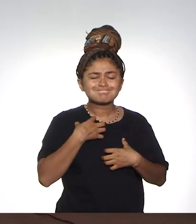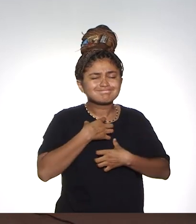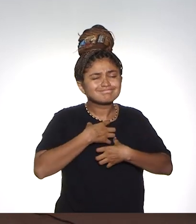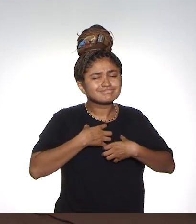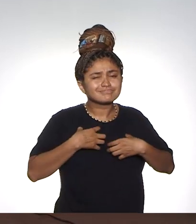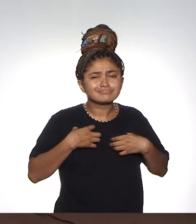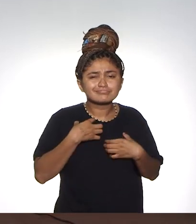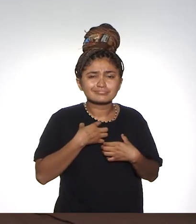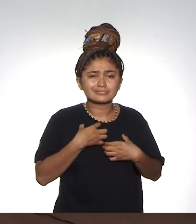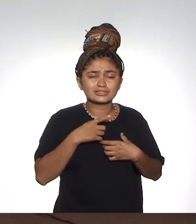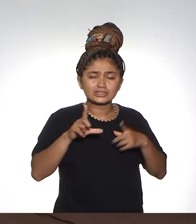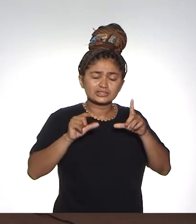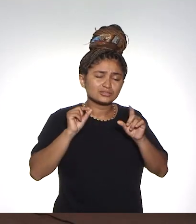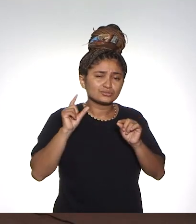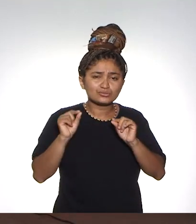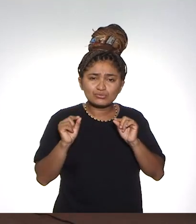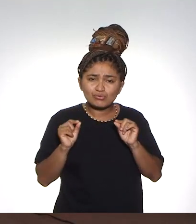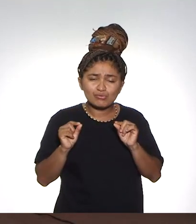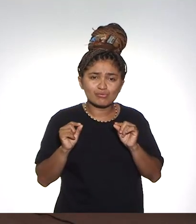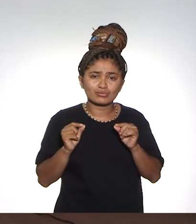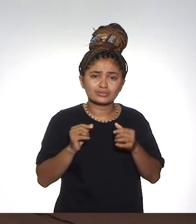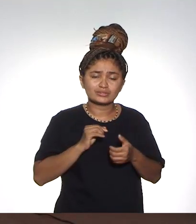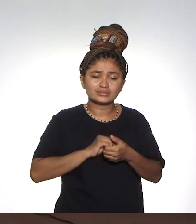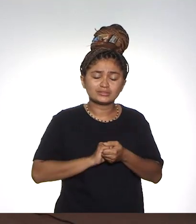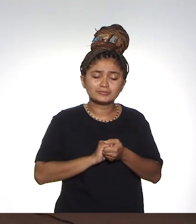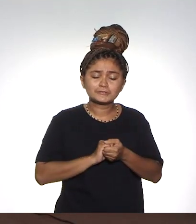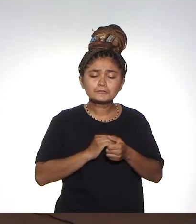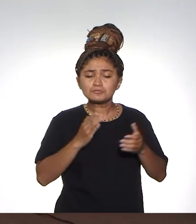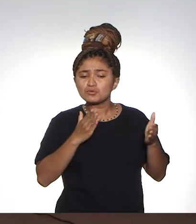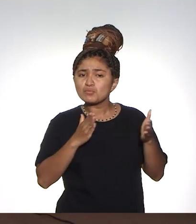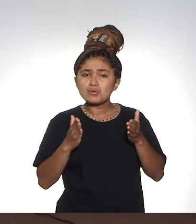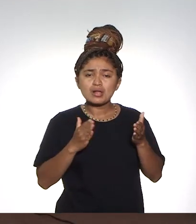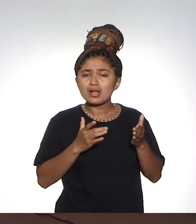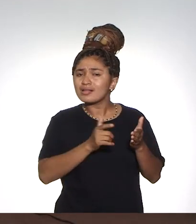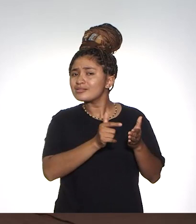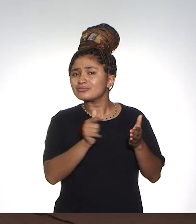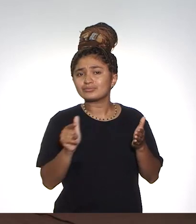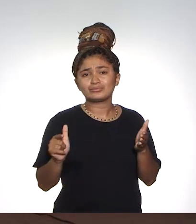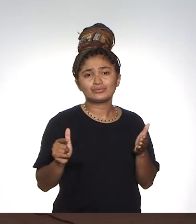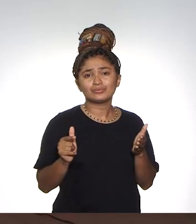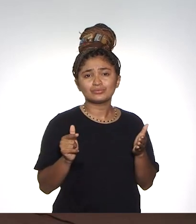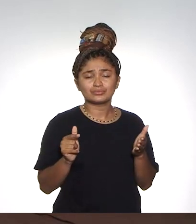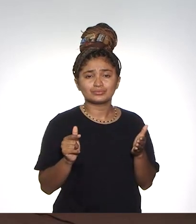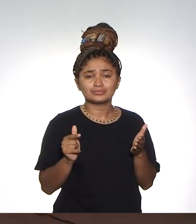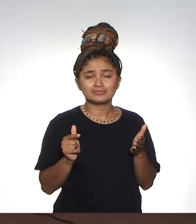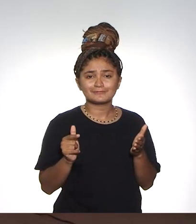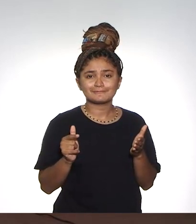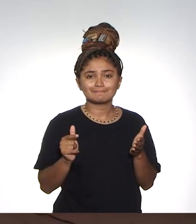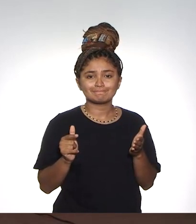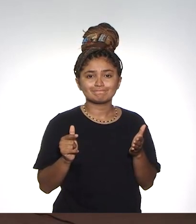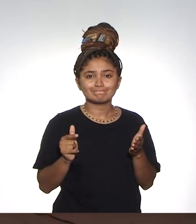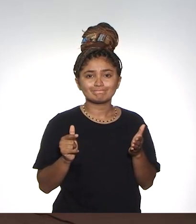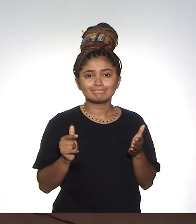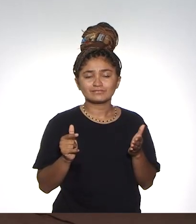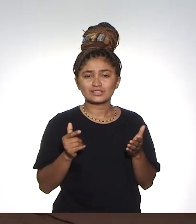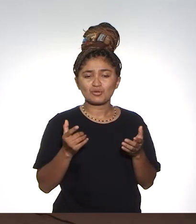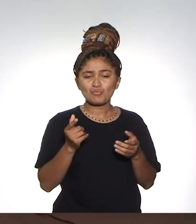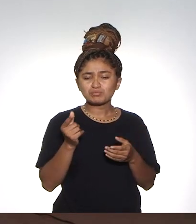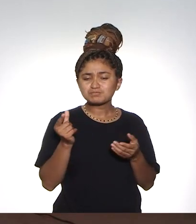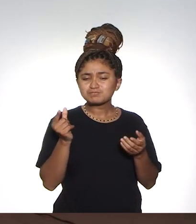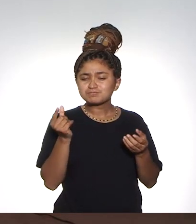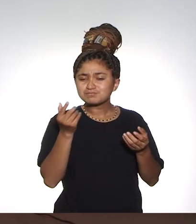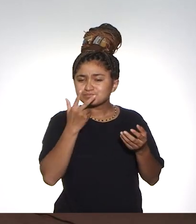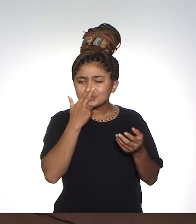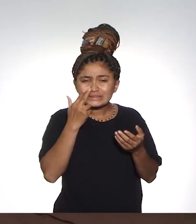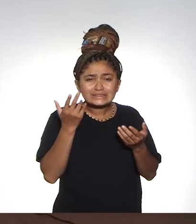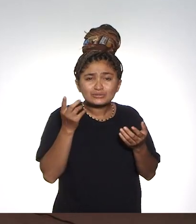todas as nossas estruturas no momento de decisão. Foi momentos onde nós não tínhamos cenários